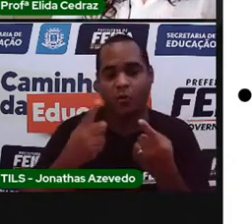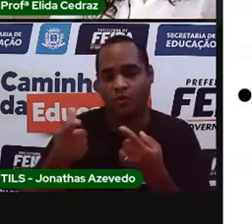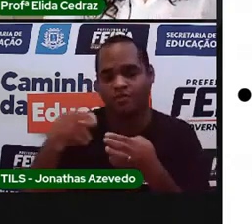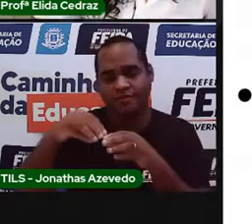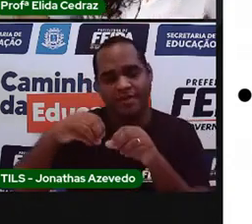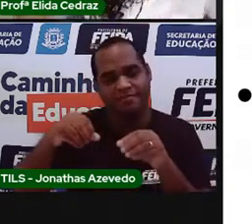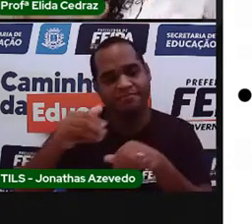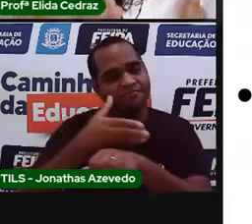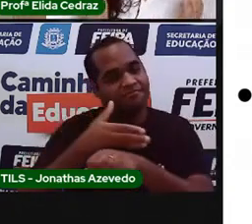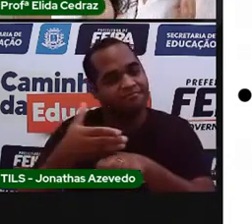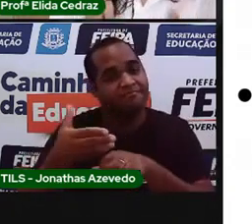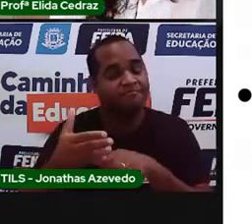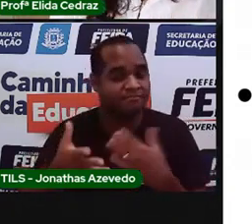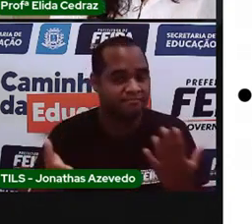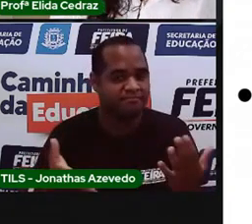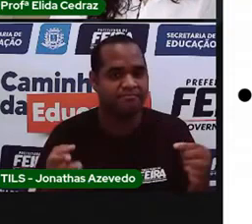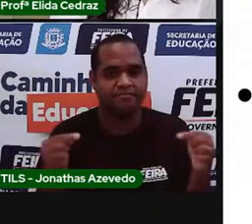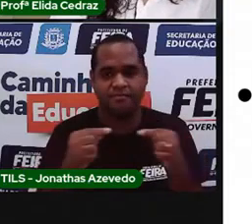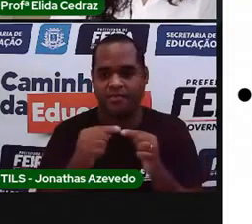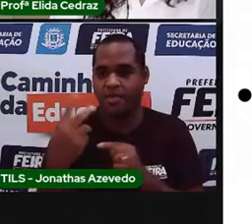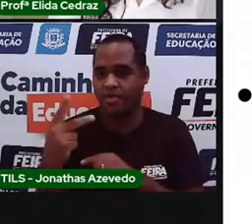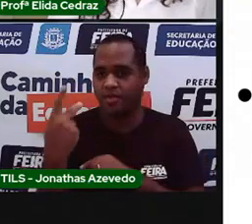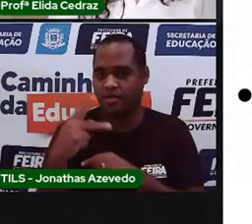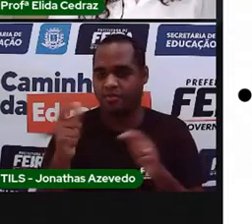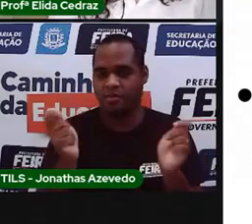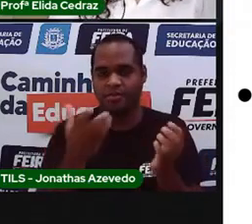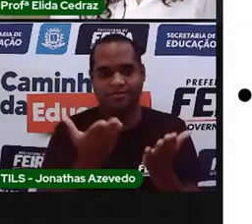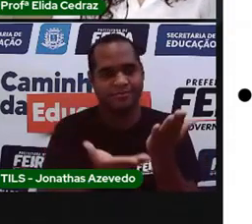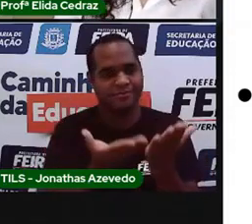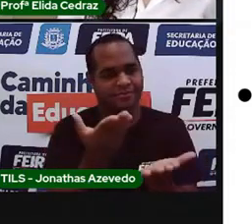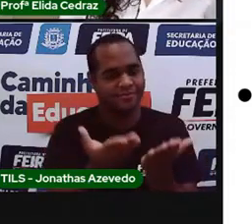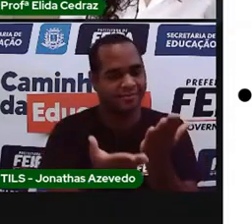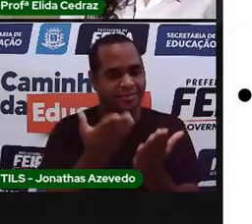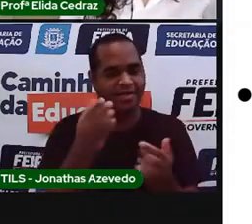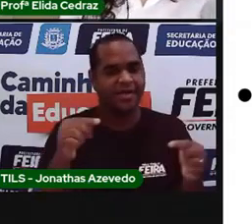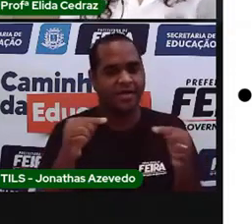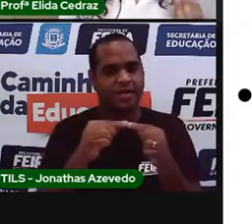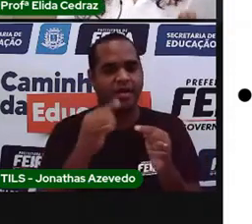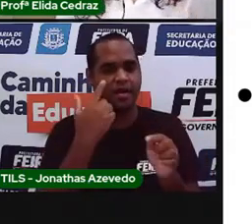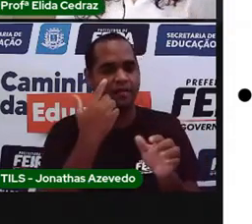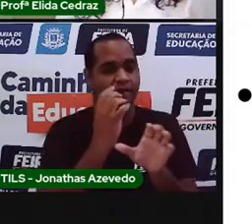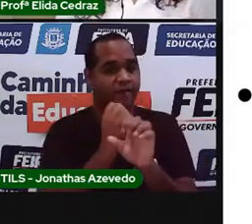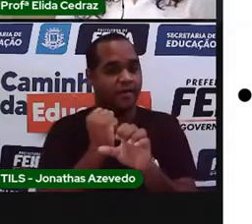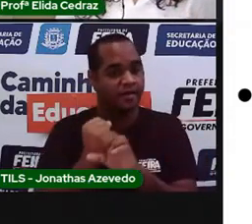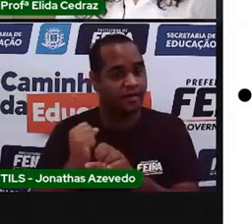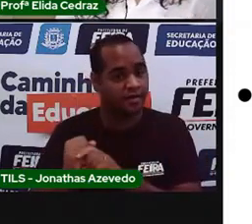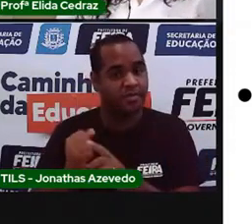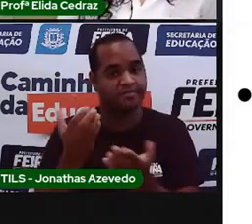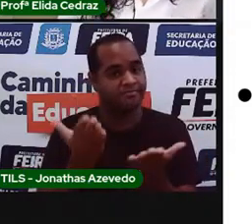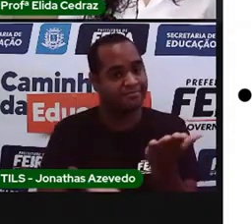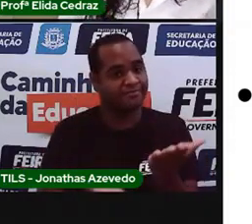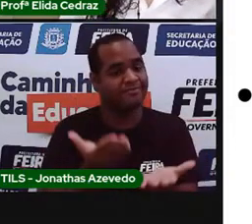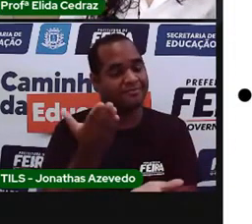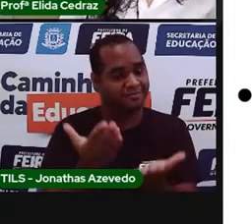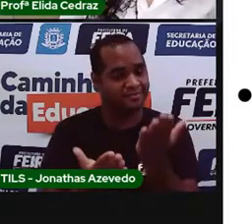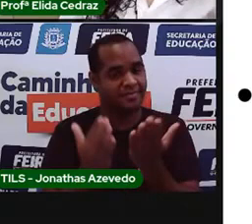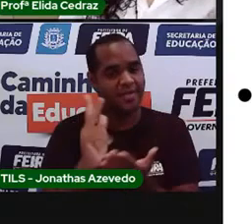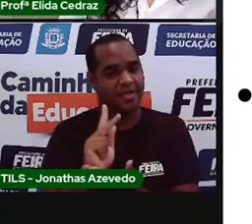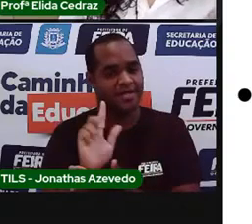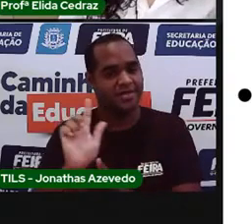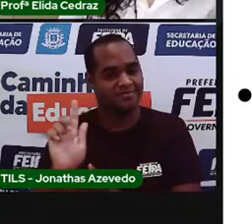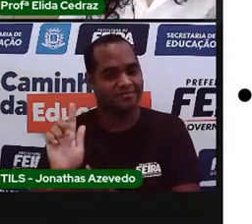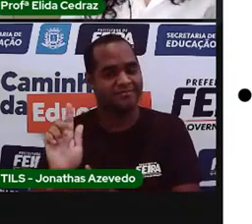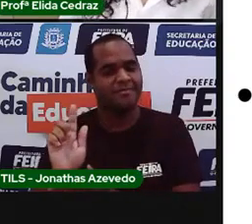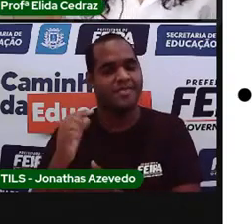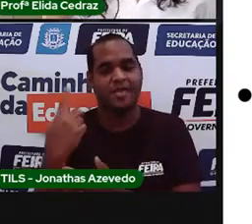esses, eles são colocados numa balança e o peso é registrado em quilos. Por isso que o